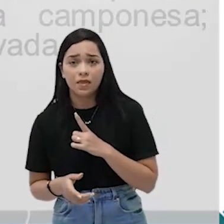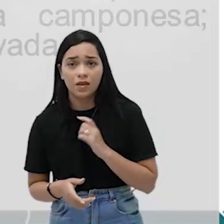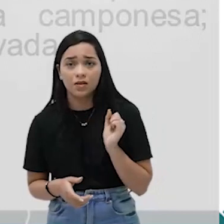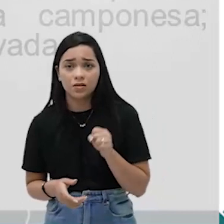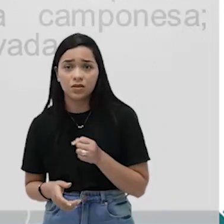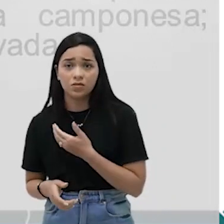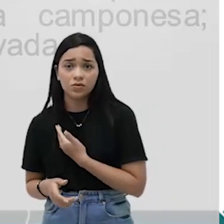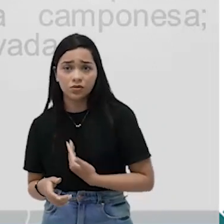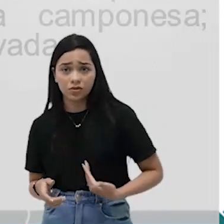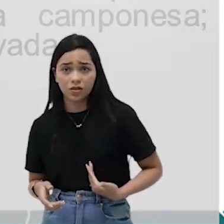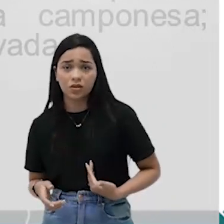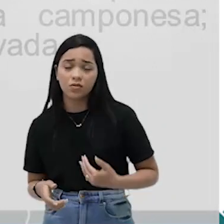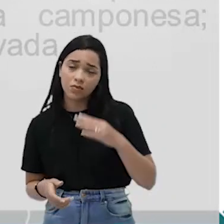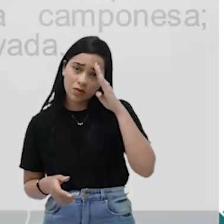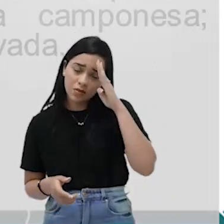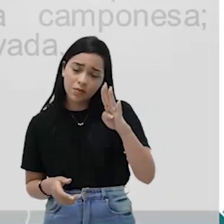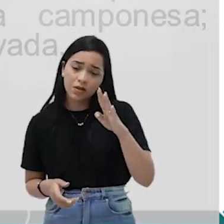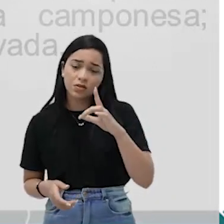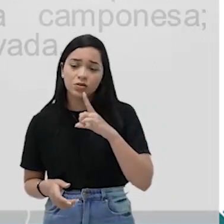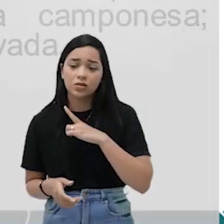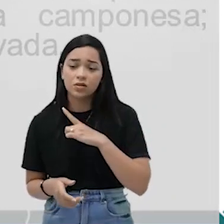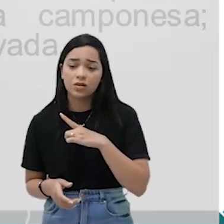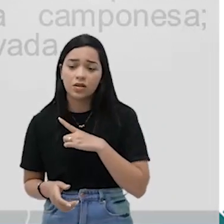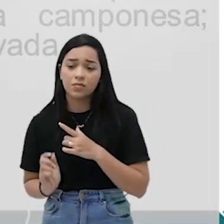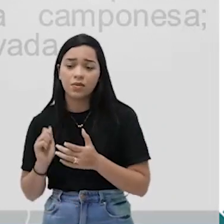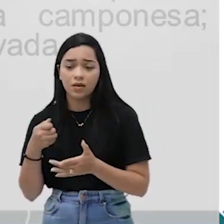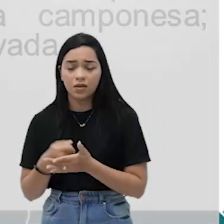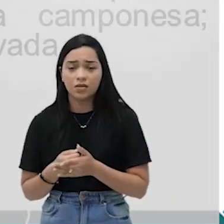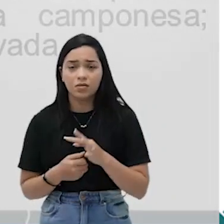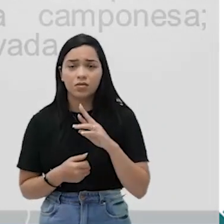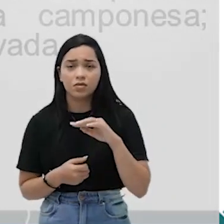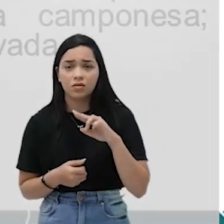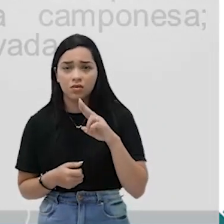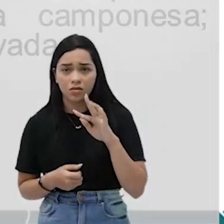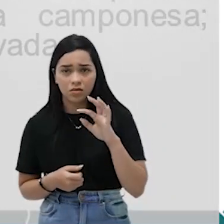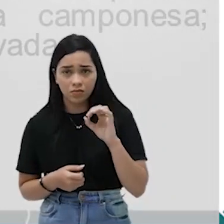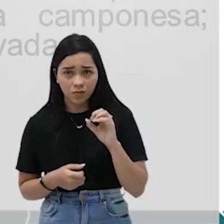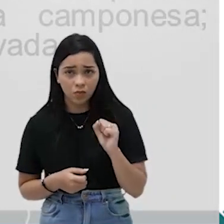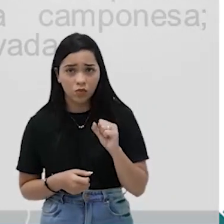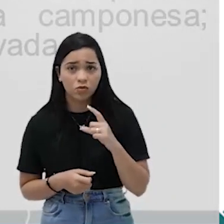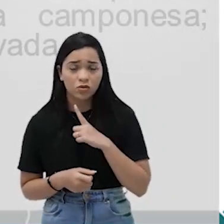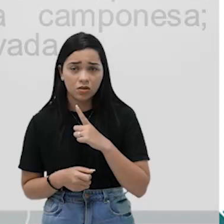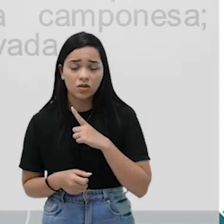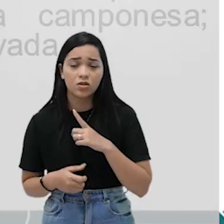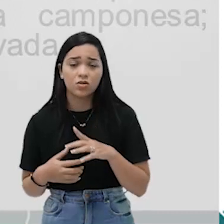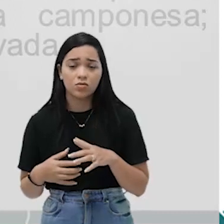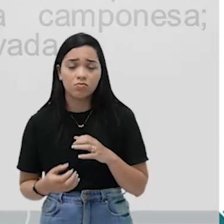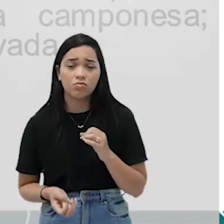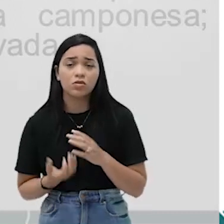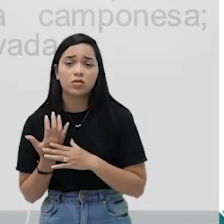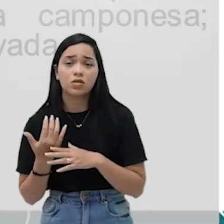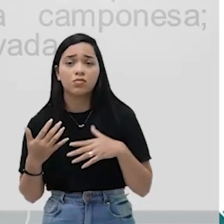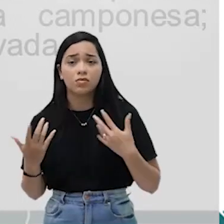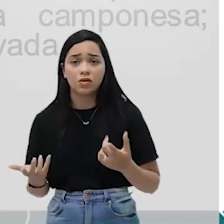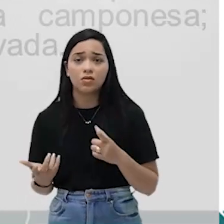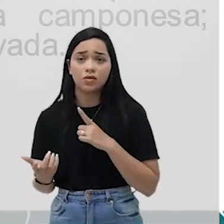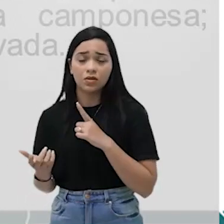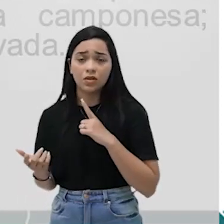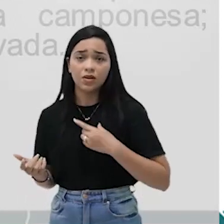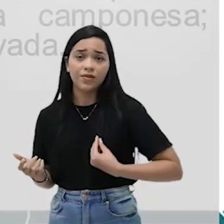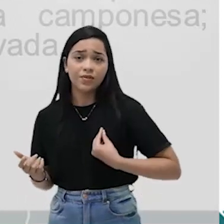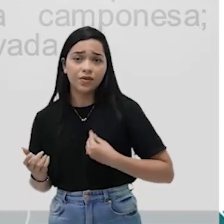ao Estado, principalmente pagando tributos na forma de excedente de produção. Então, a servidão está